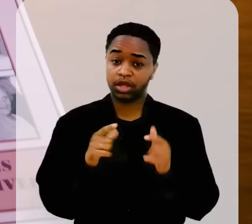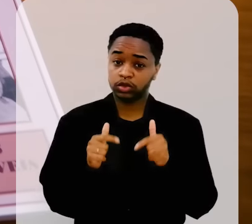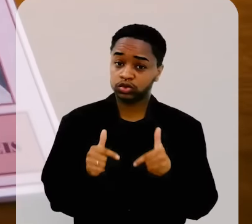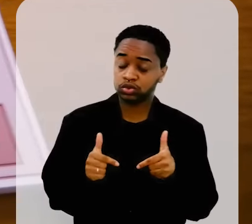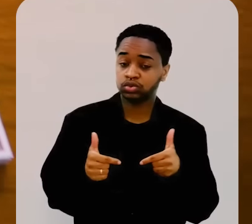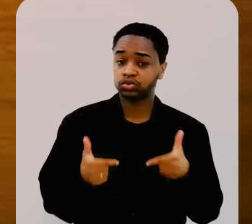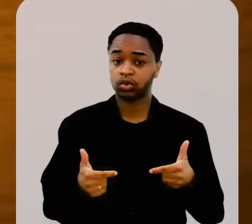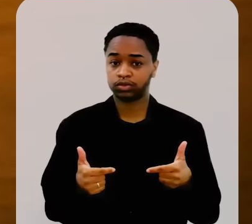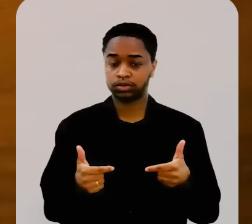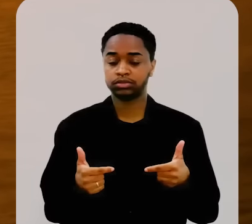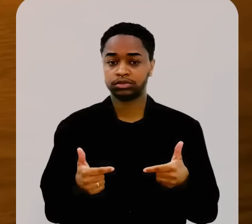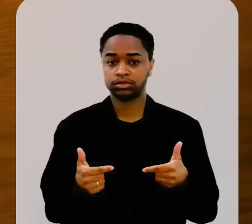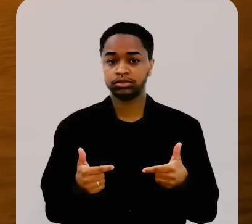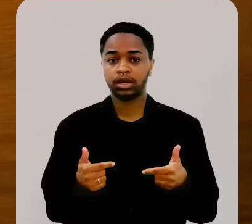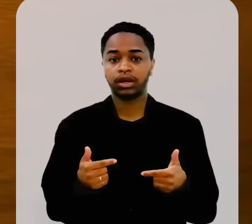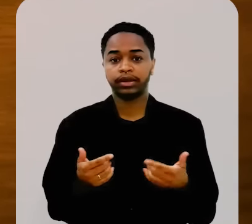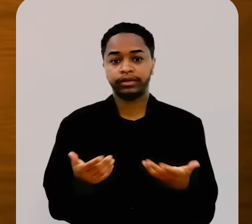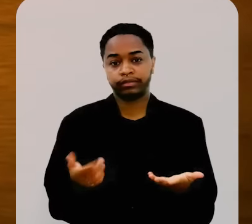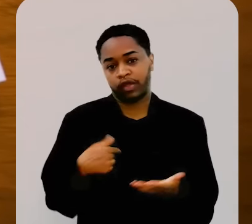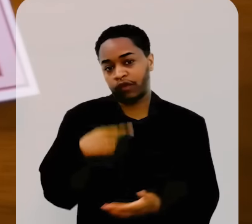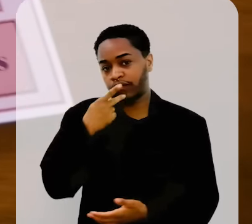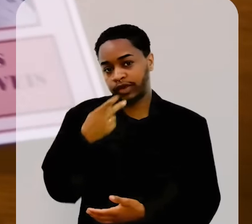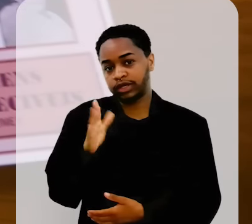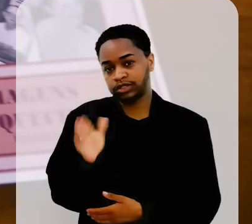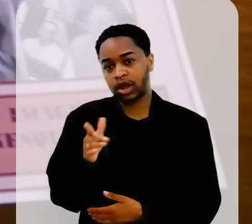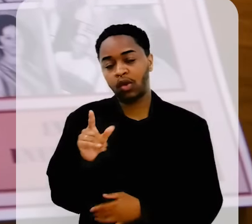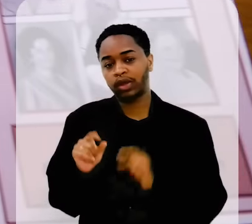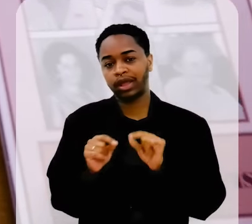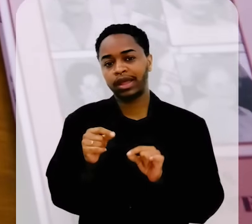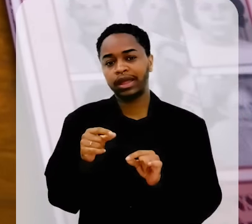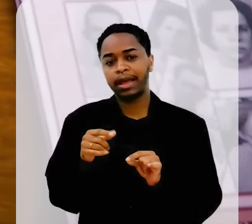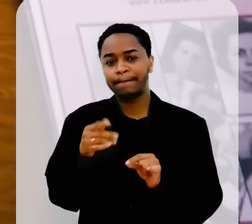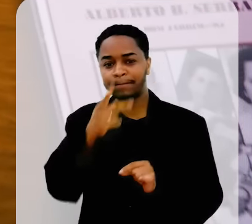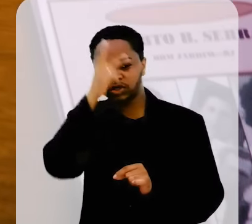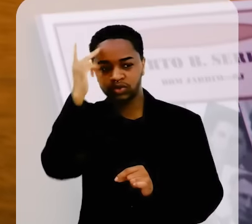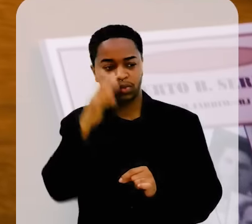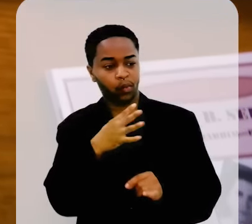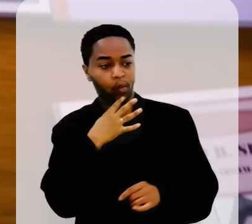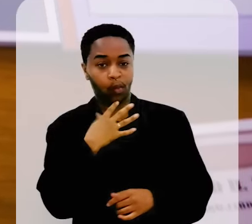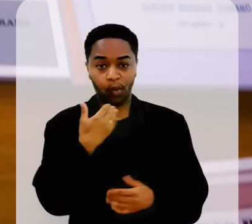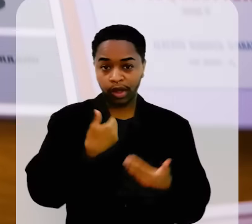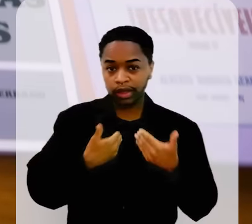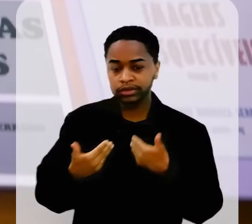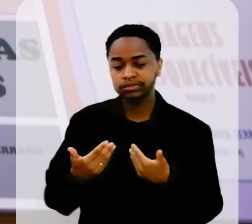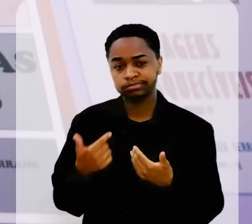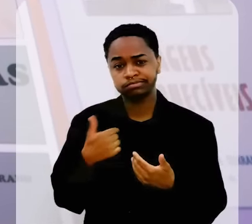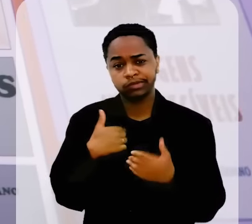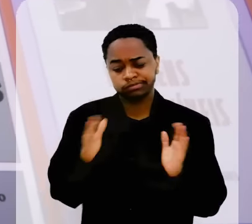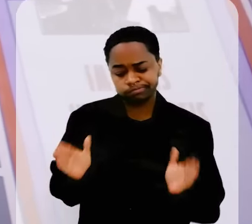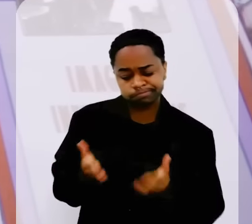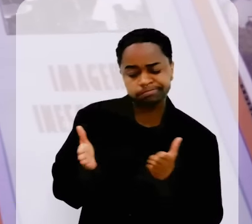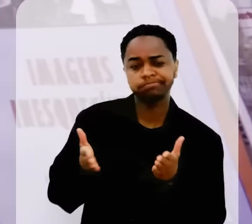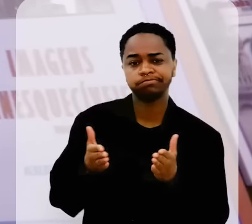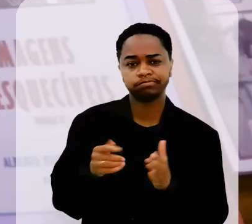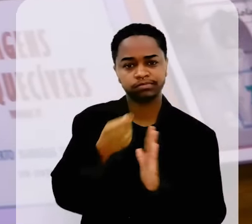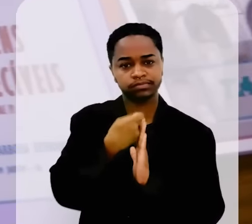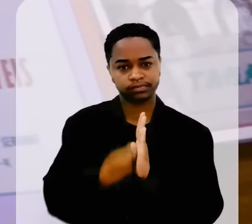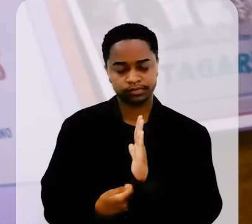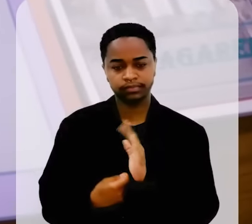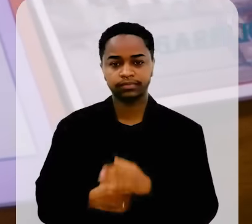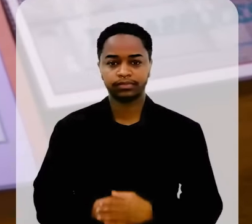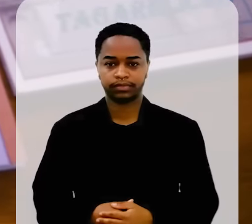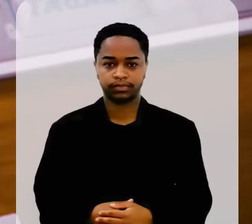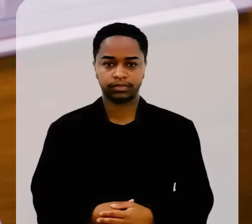E, por uma sorte minha, eu fui, como eu disse agora há pouco, obtendo algum sucesso, e aquilo foi me